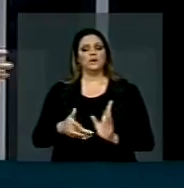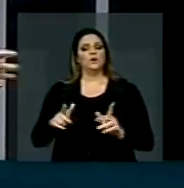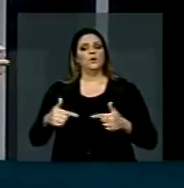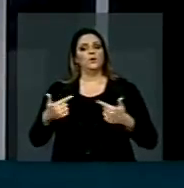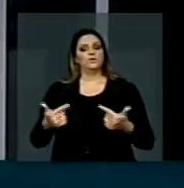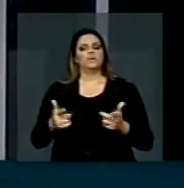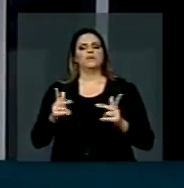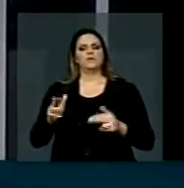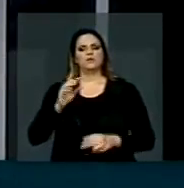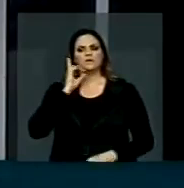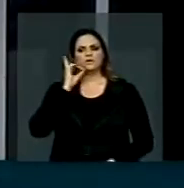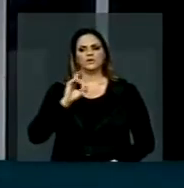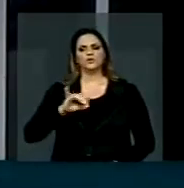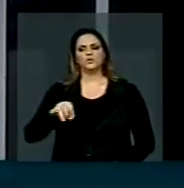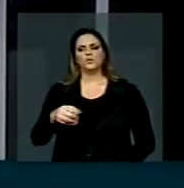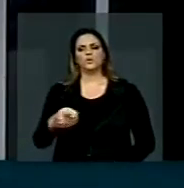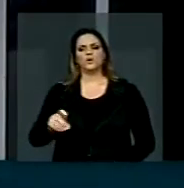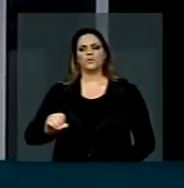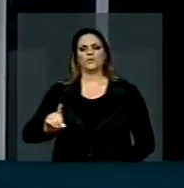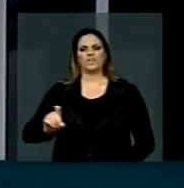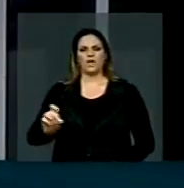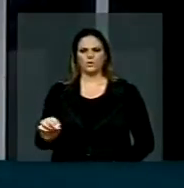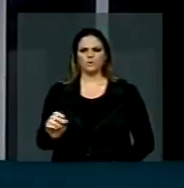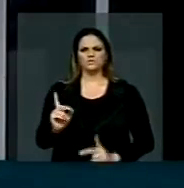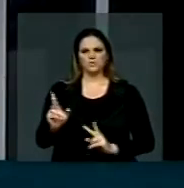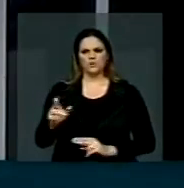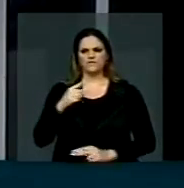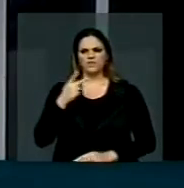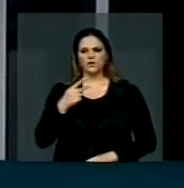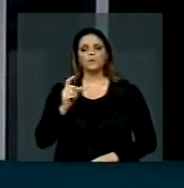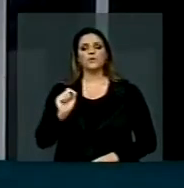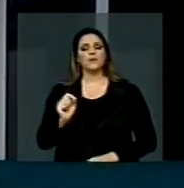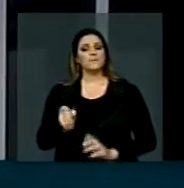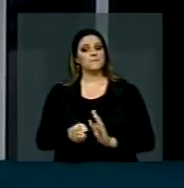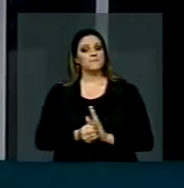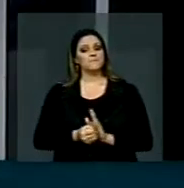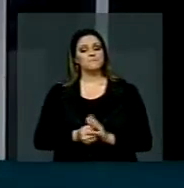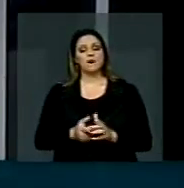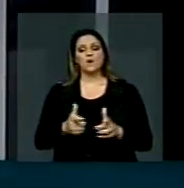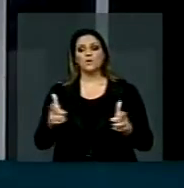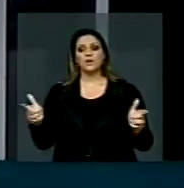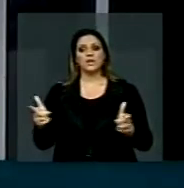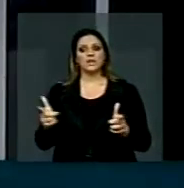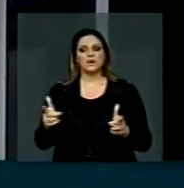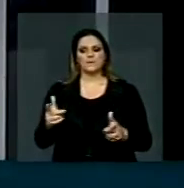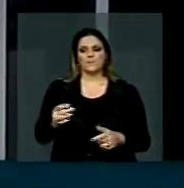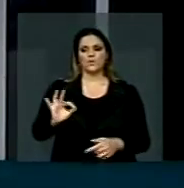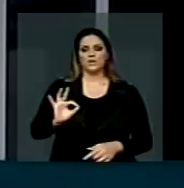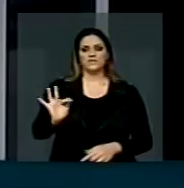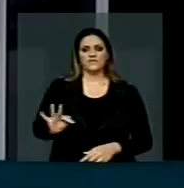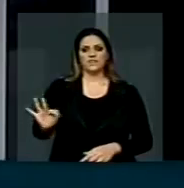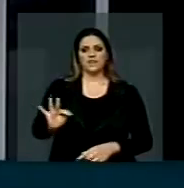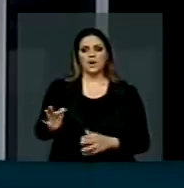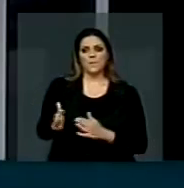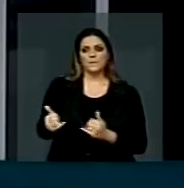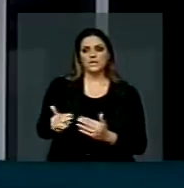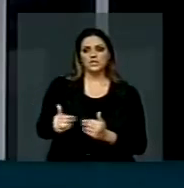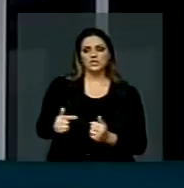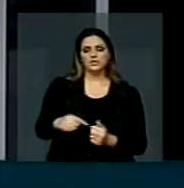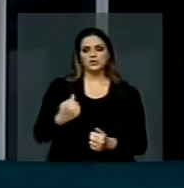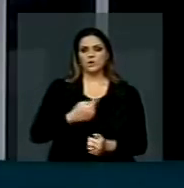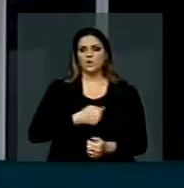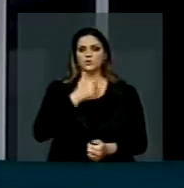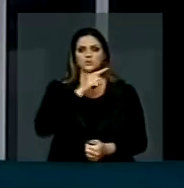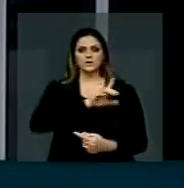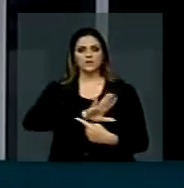como disse o deputado João Dado, o maior número possível de demandas da Polícia Federal sejam atendidas para